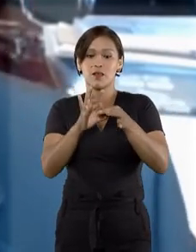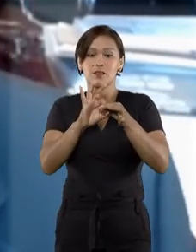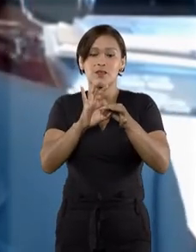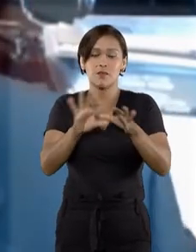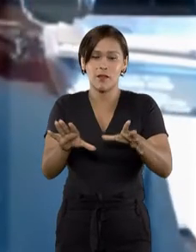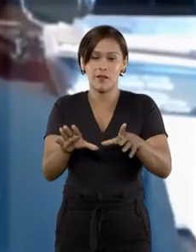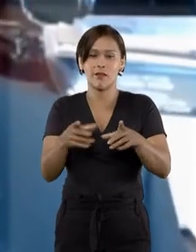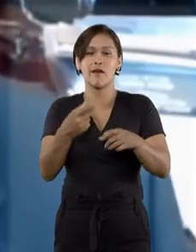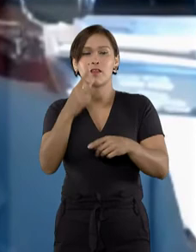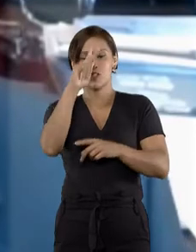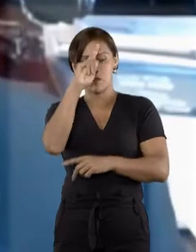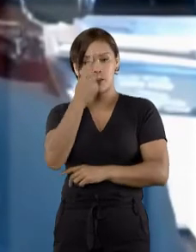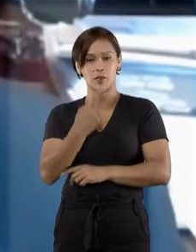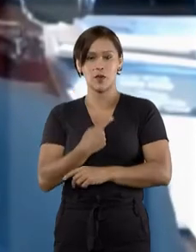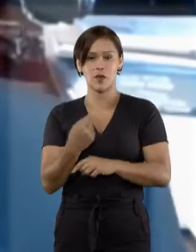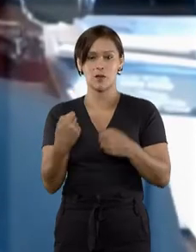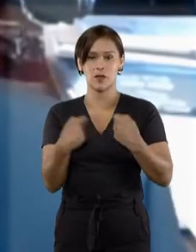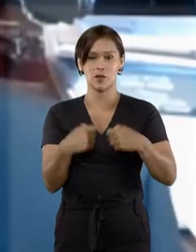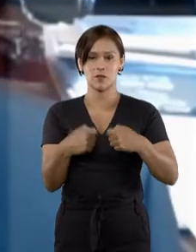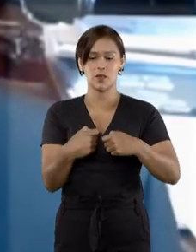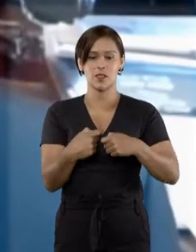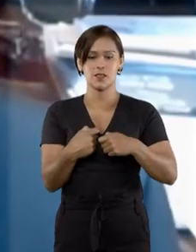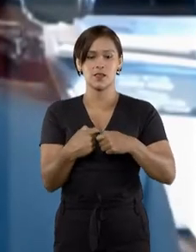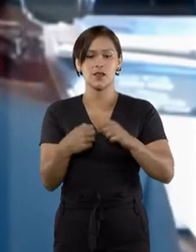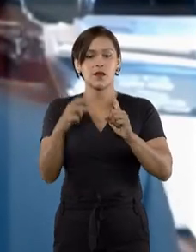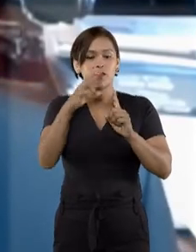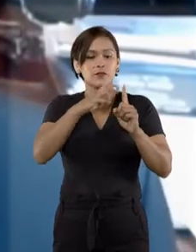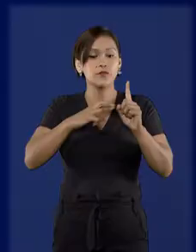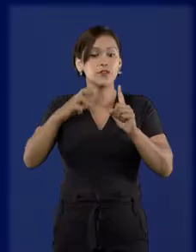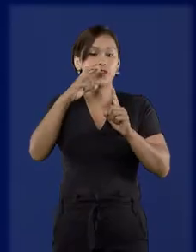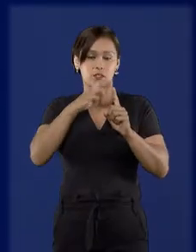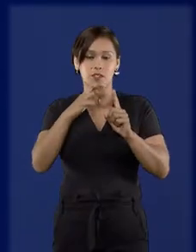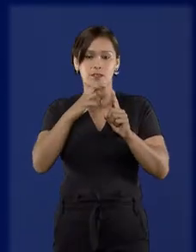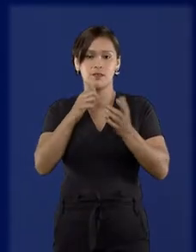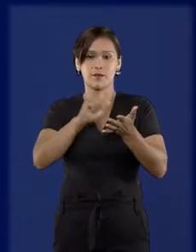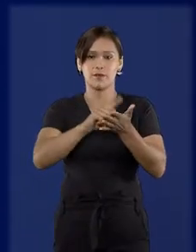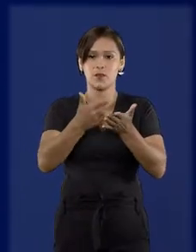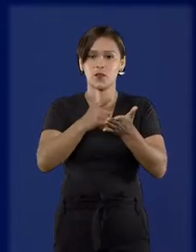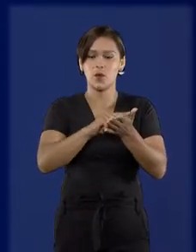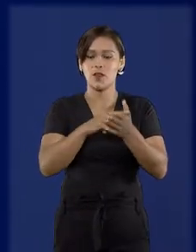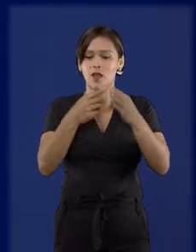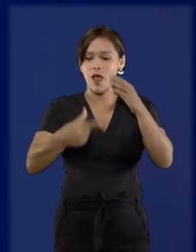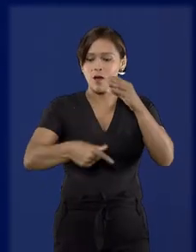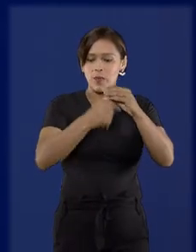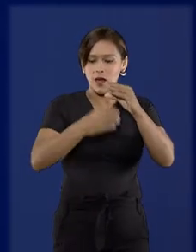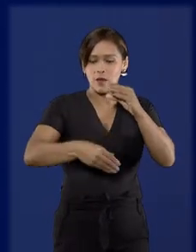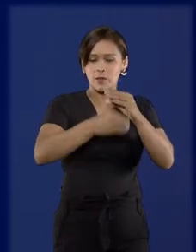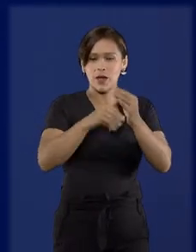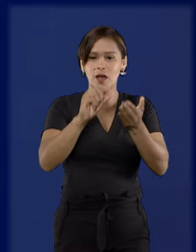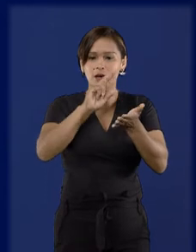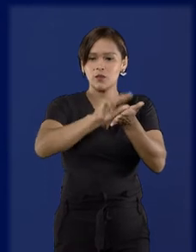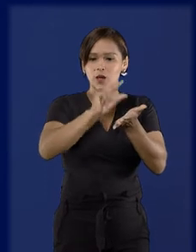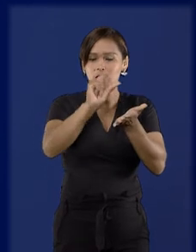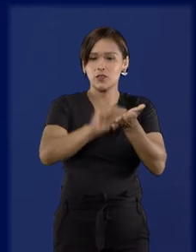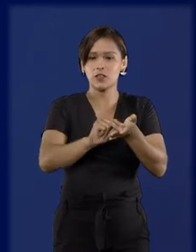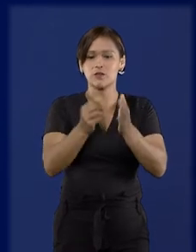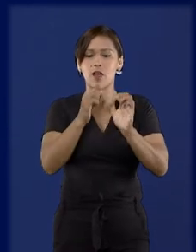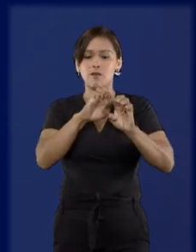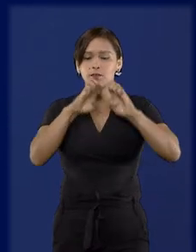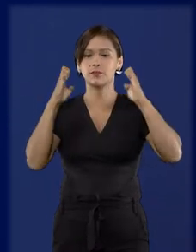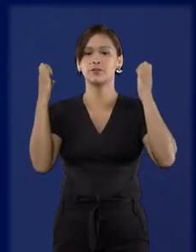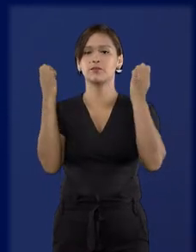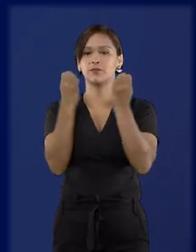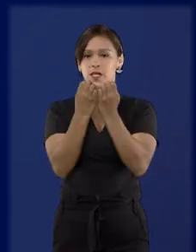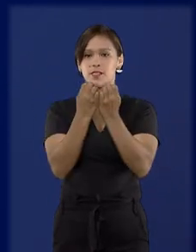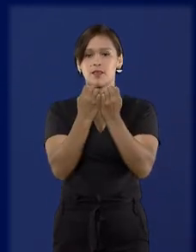liberdades individuais, precisa de vigilância. O livro reúne artigos que foram apresentados durante o Congresso